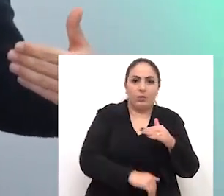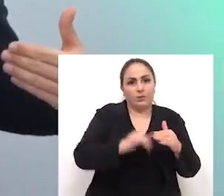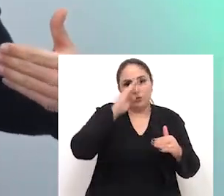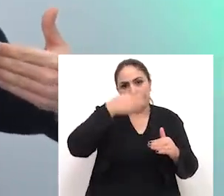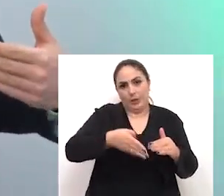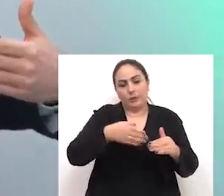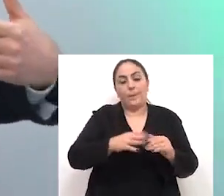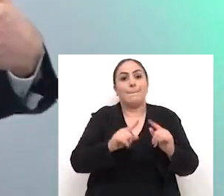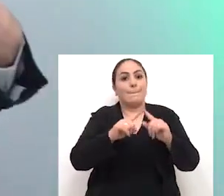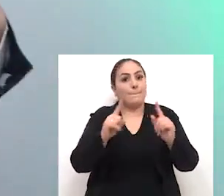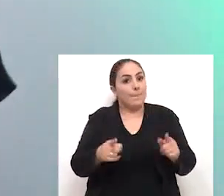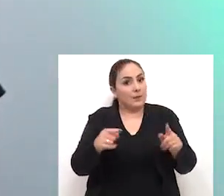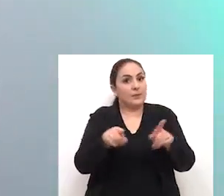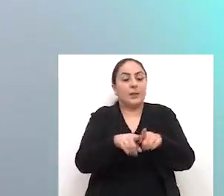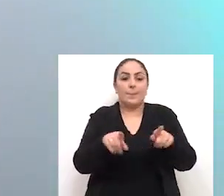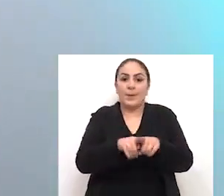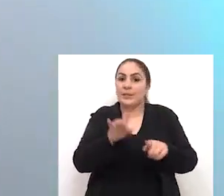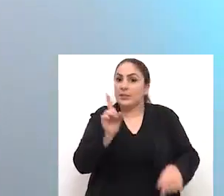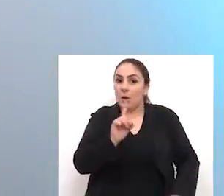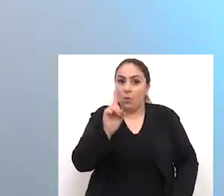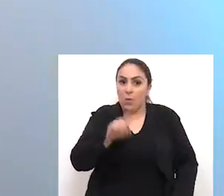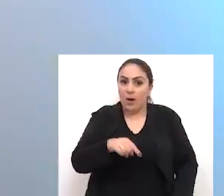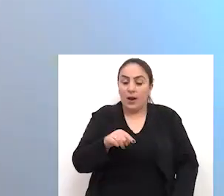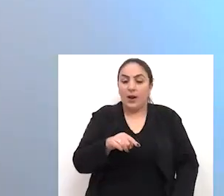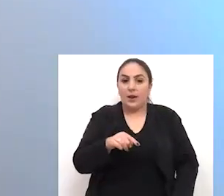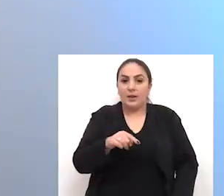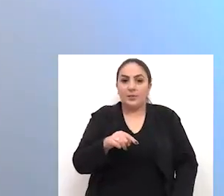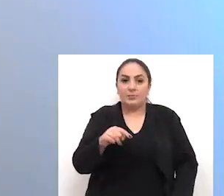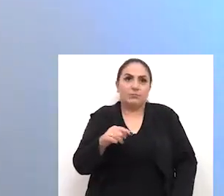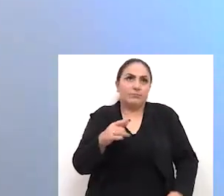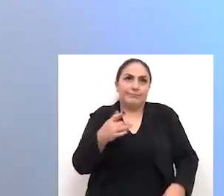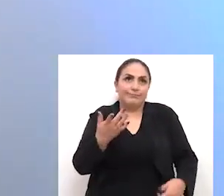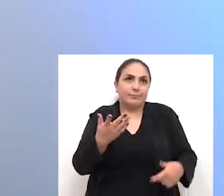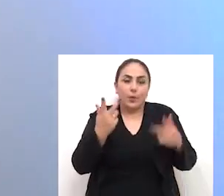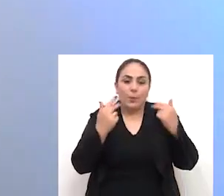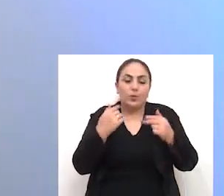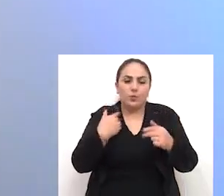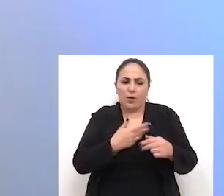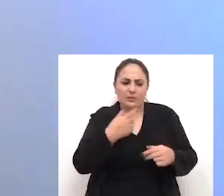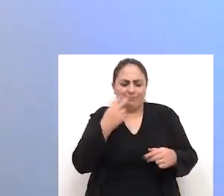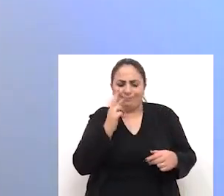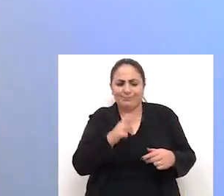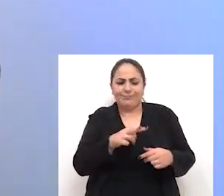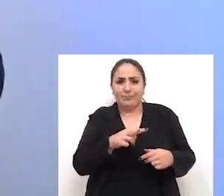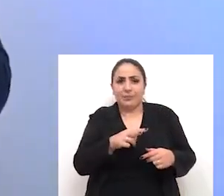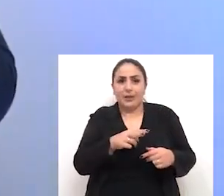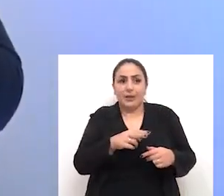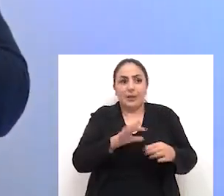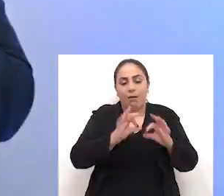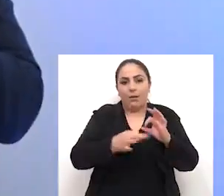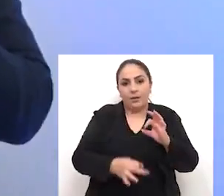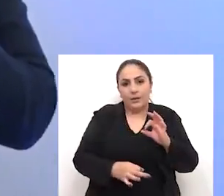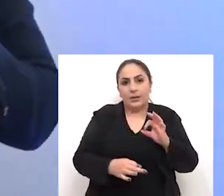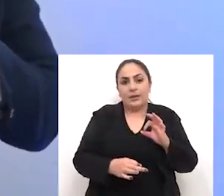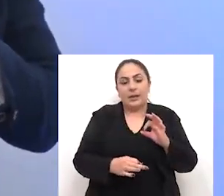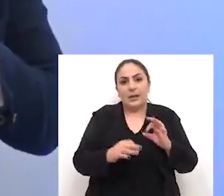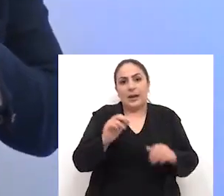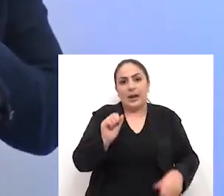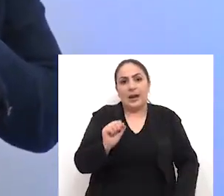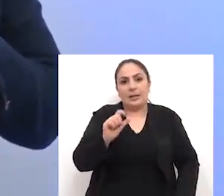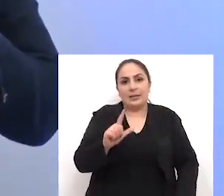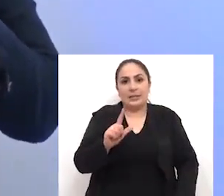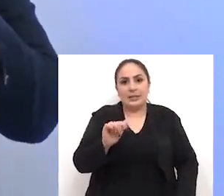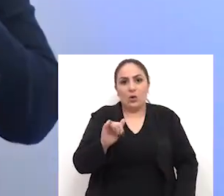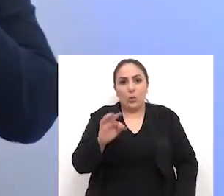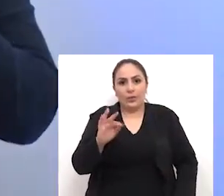abruptamente. Mas também não é razoável que a gente, para não ver a receita cair, prorrogue as alíquotas